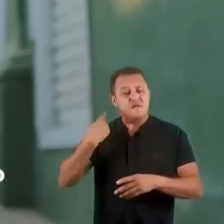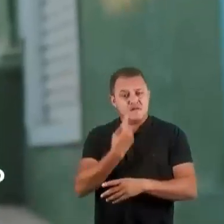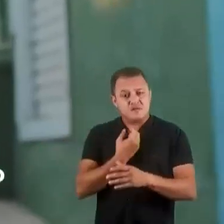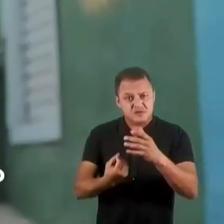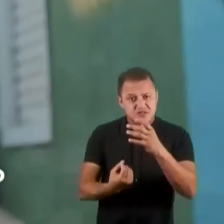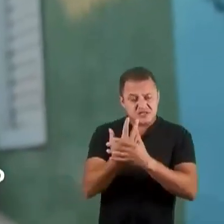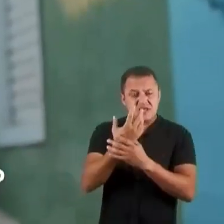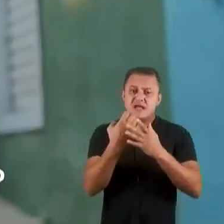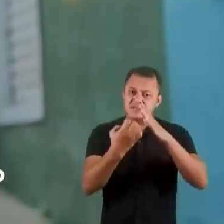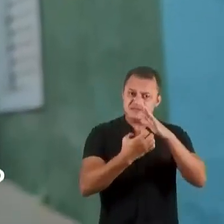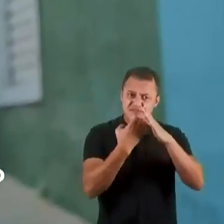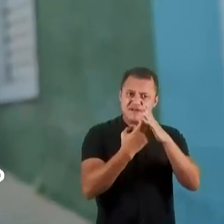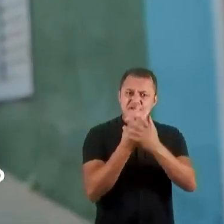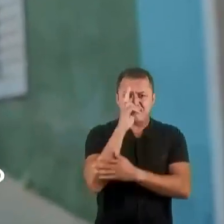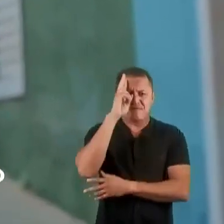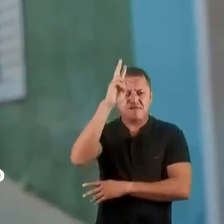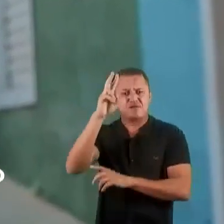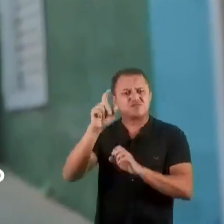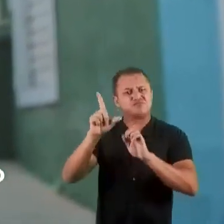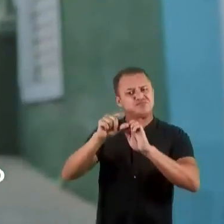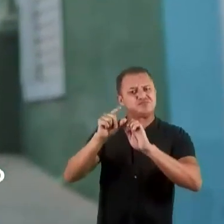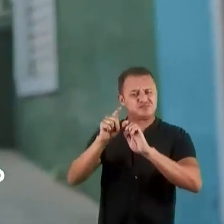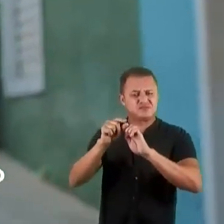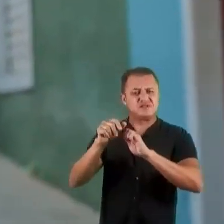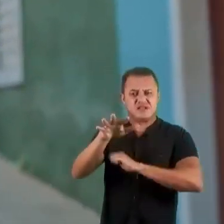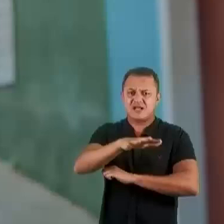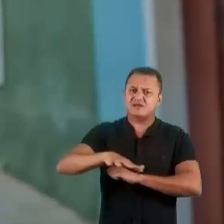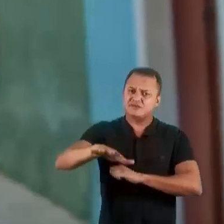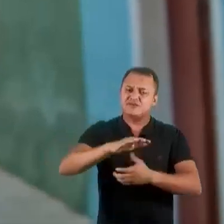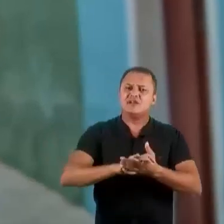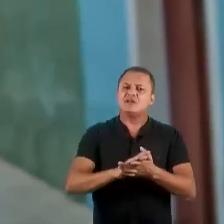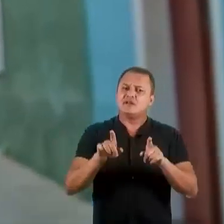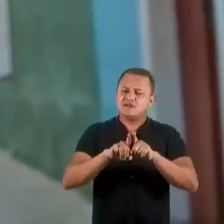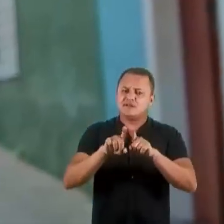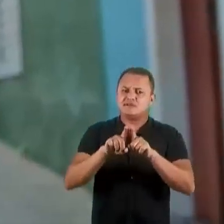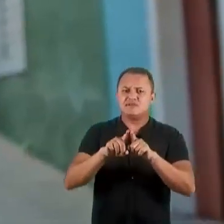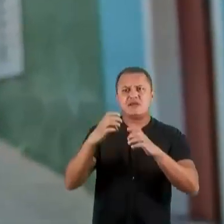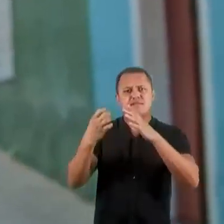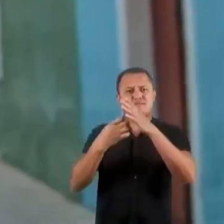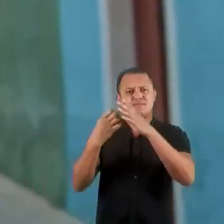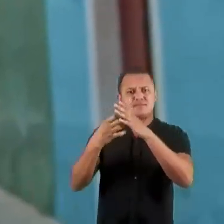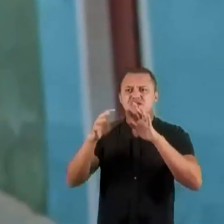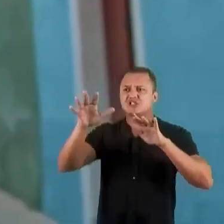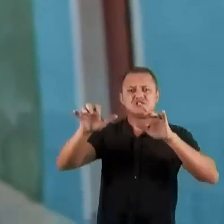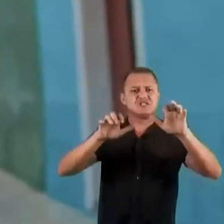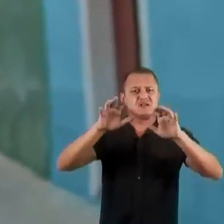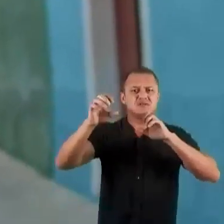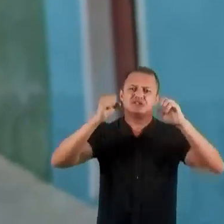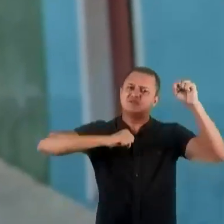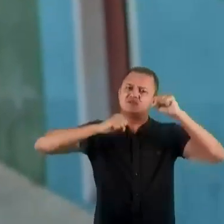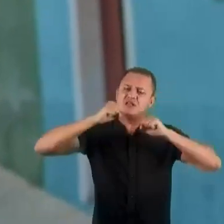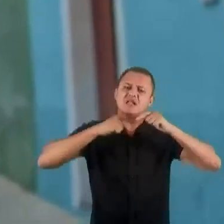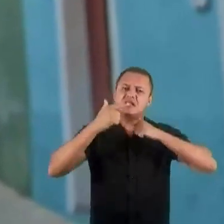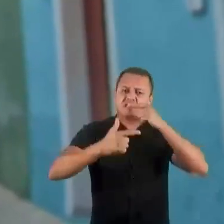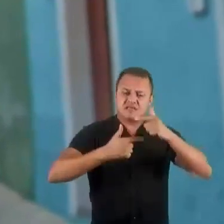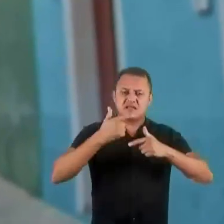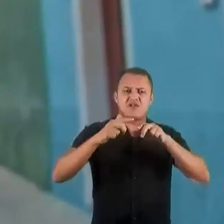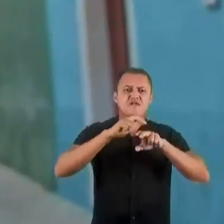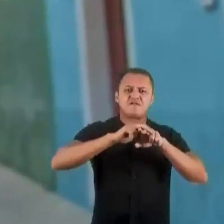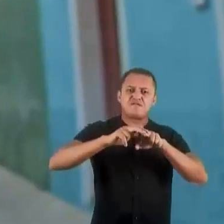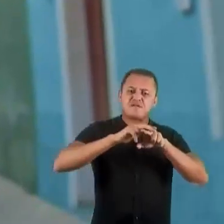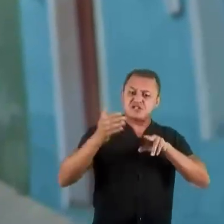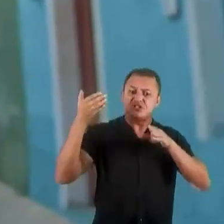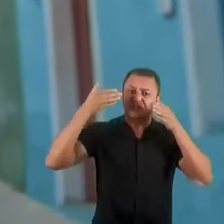Nós vamos criar o programa Comércio Forte, para estimular o empreendedorismo e a economia local. Vamos atrair empresas e